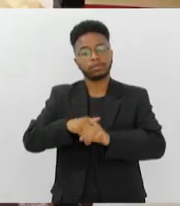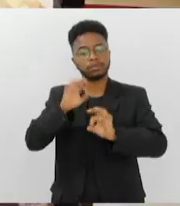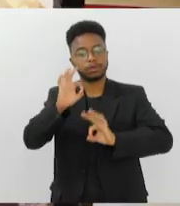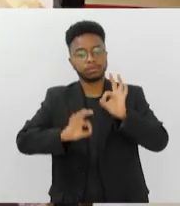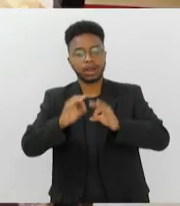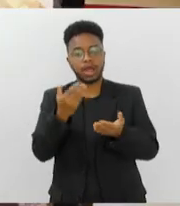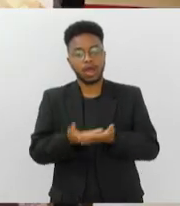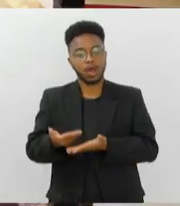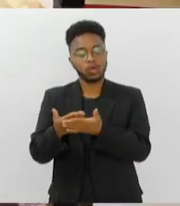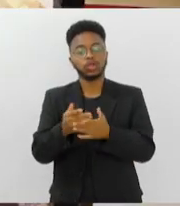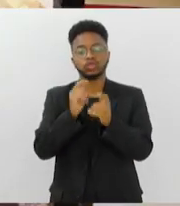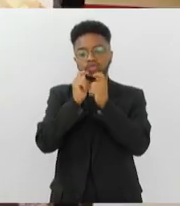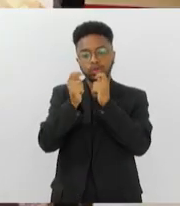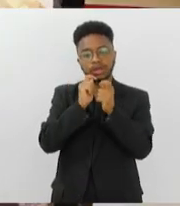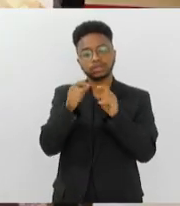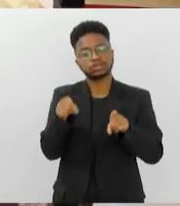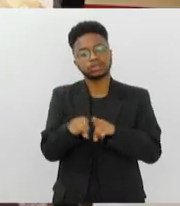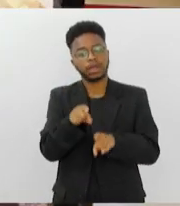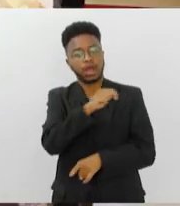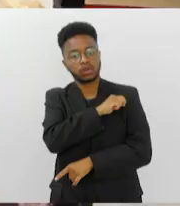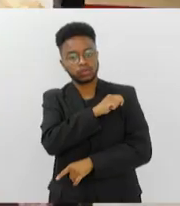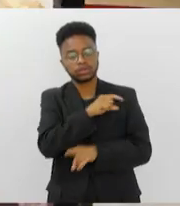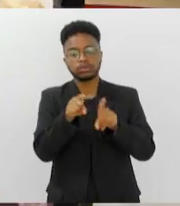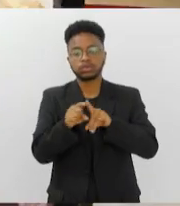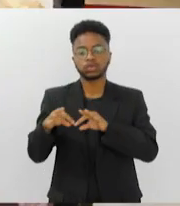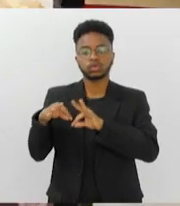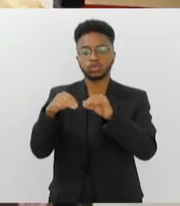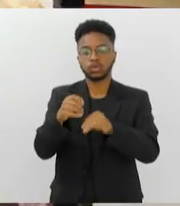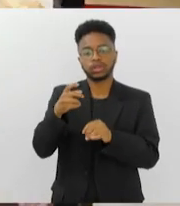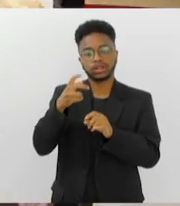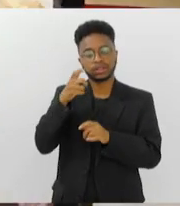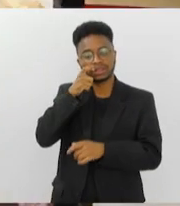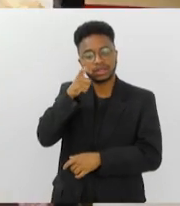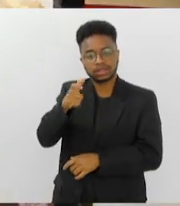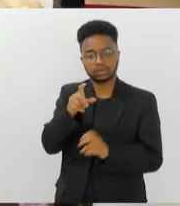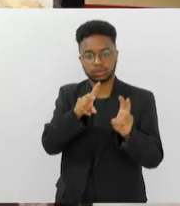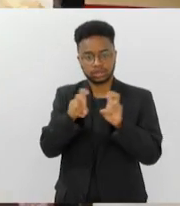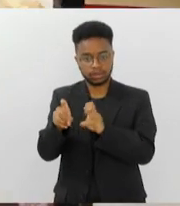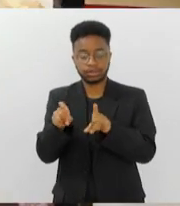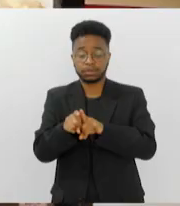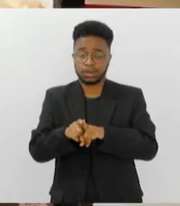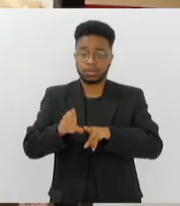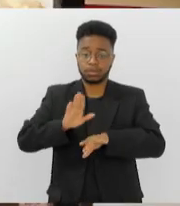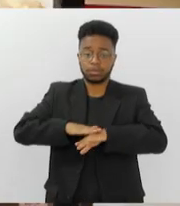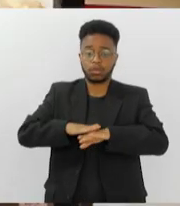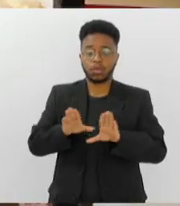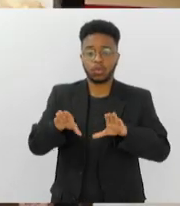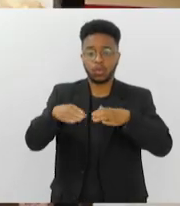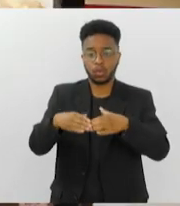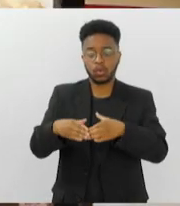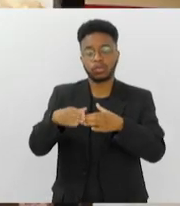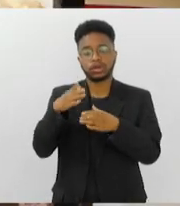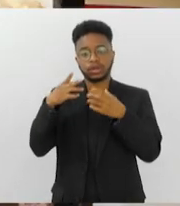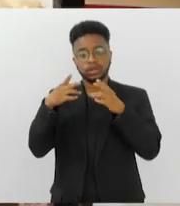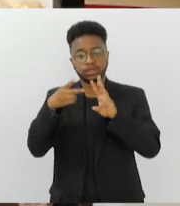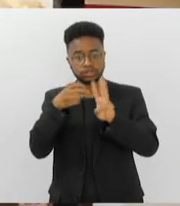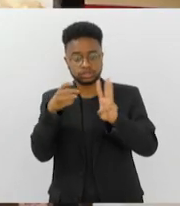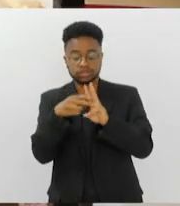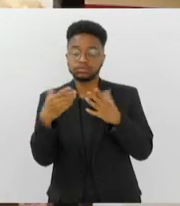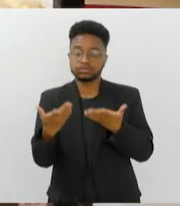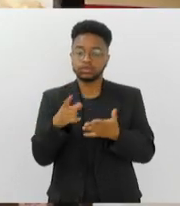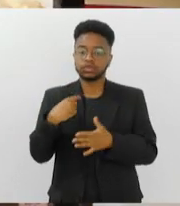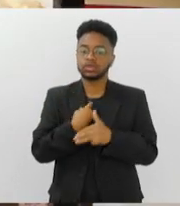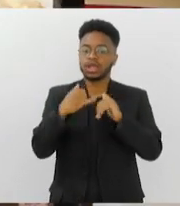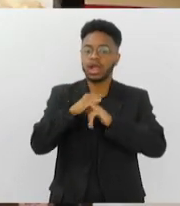estudantes e todos interessados na temática, inclusive os próprios indígenas. Comunicamos assim história em uma linguagem acessível a um público não